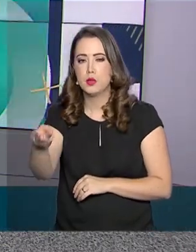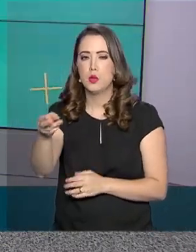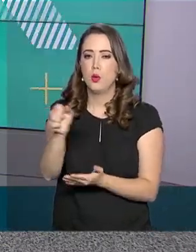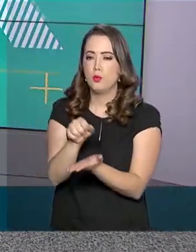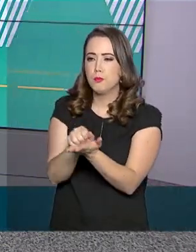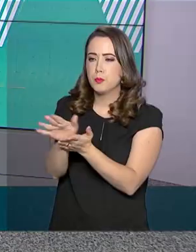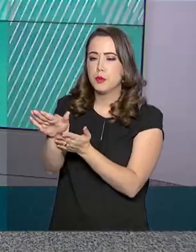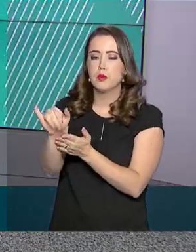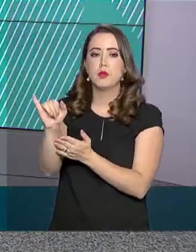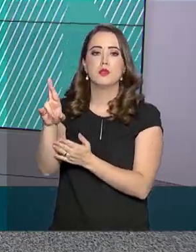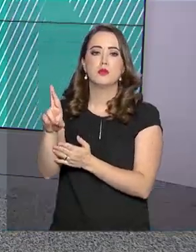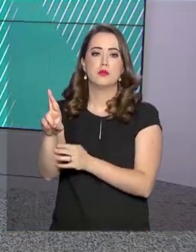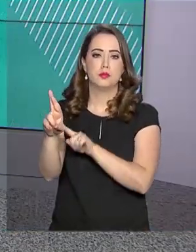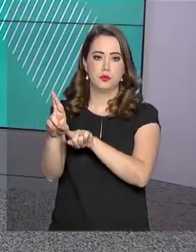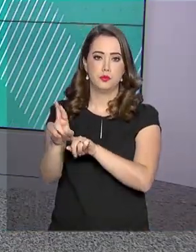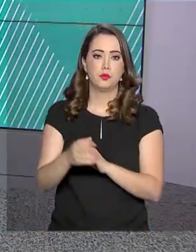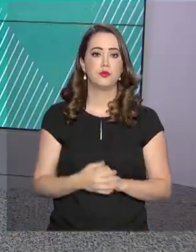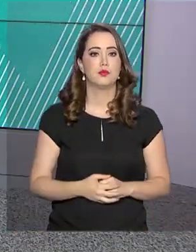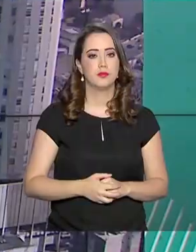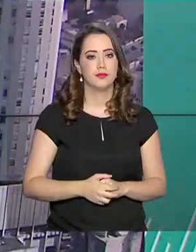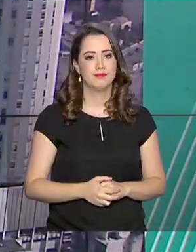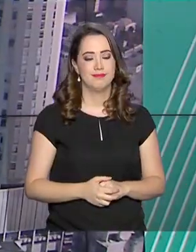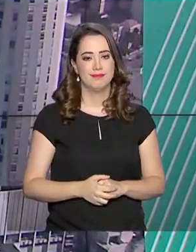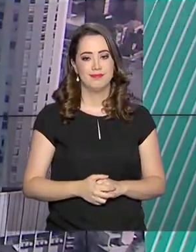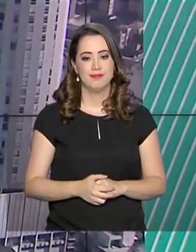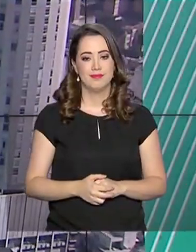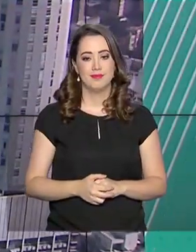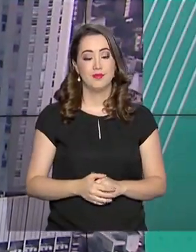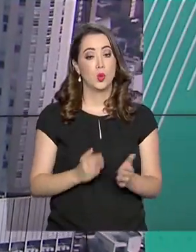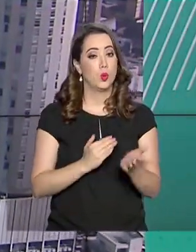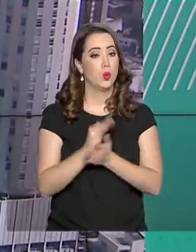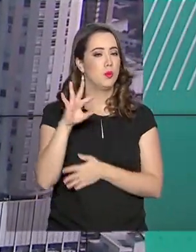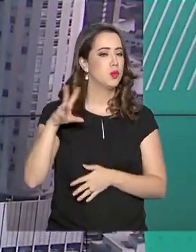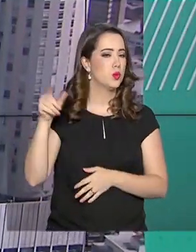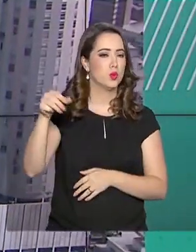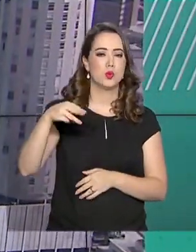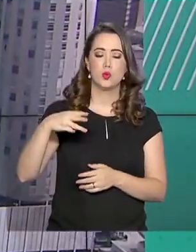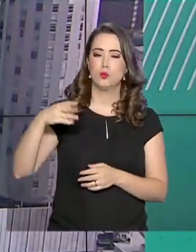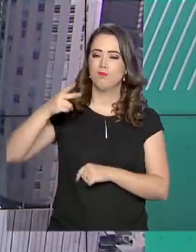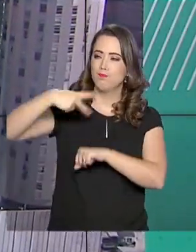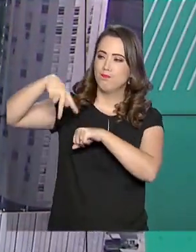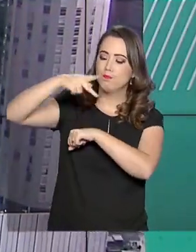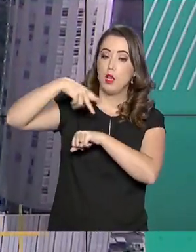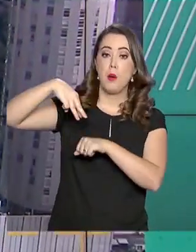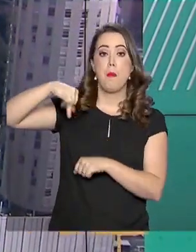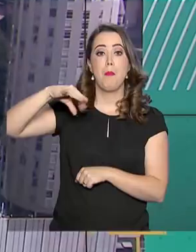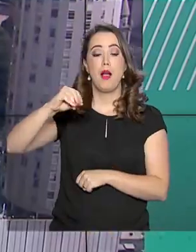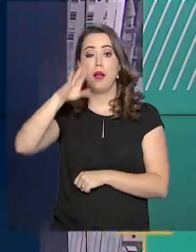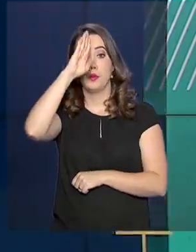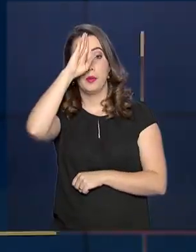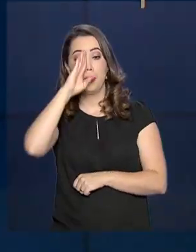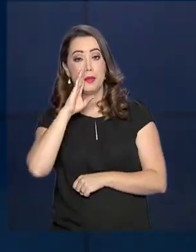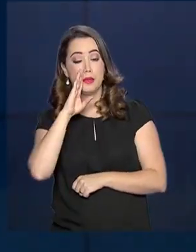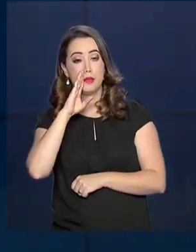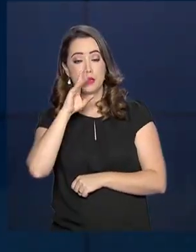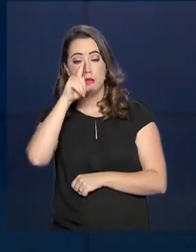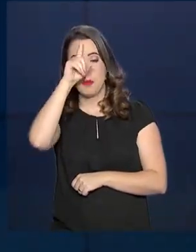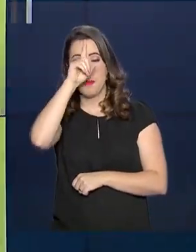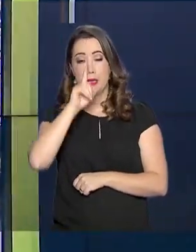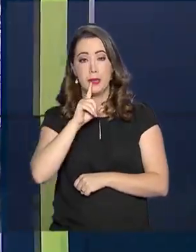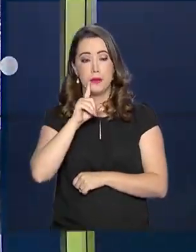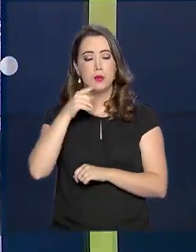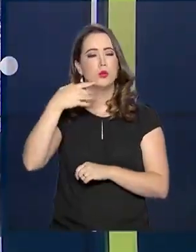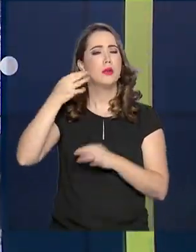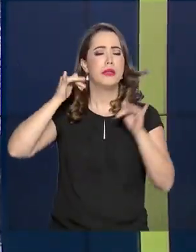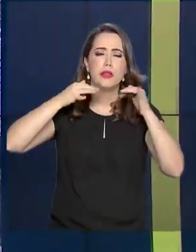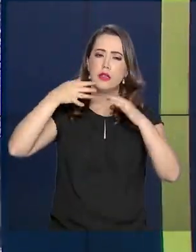declarações do imposto de renda. Começou em todo o país o Maio Amarelo, campanha que alerta sobre a